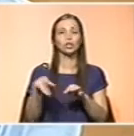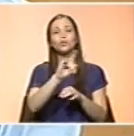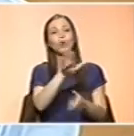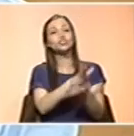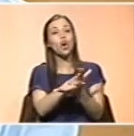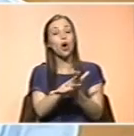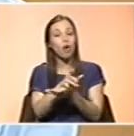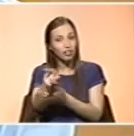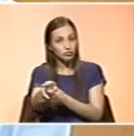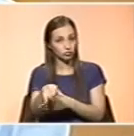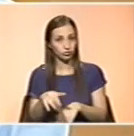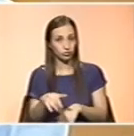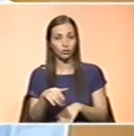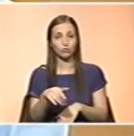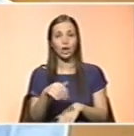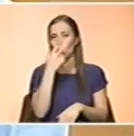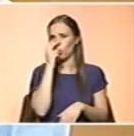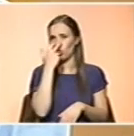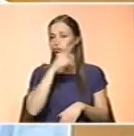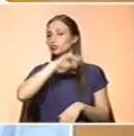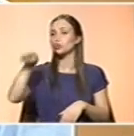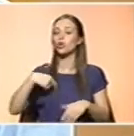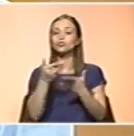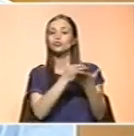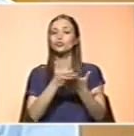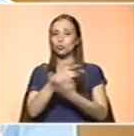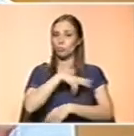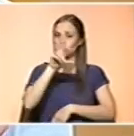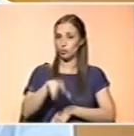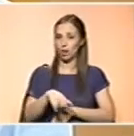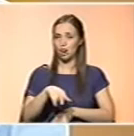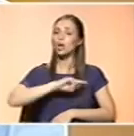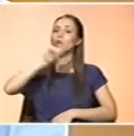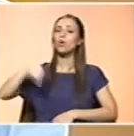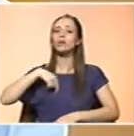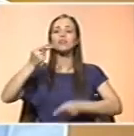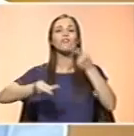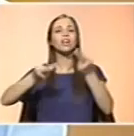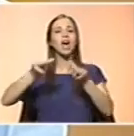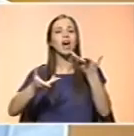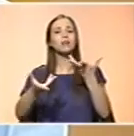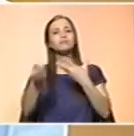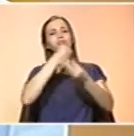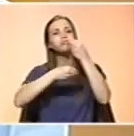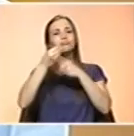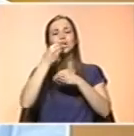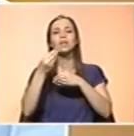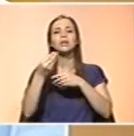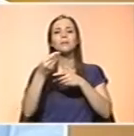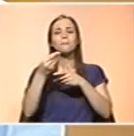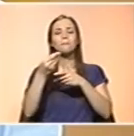suplemento. Curiosamente, nós fizemos um estudo em Portugal onde comparamos... Onde fomos avaliar o consumo de suplementos em